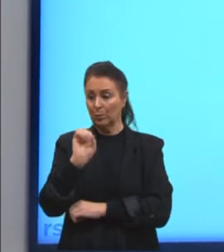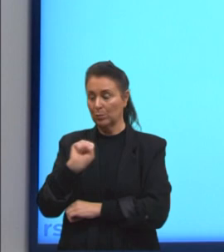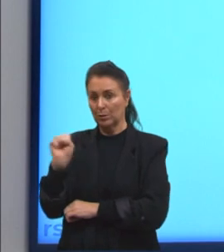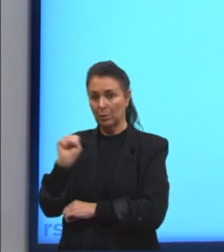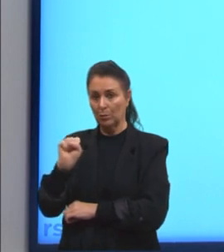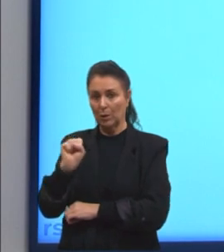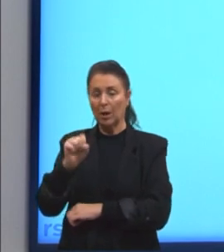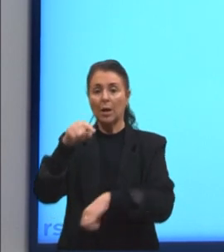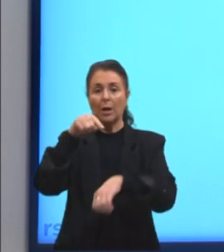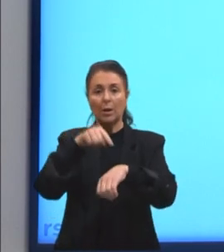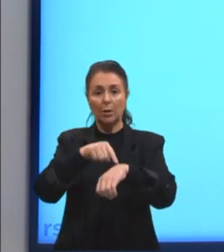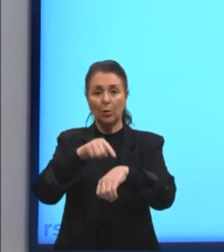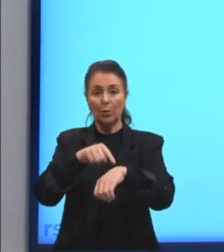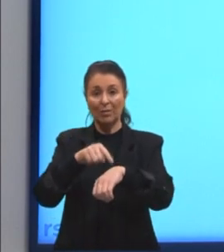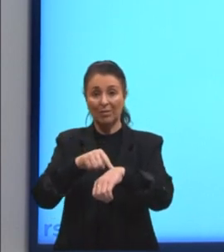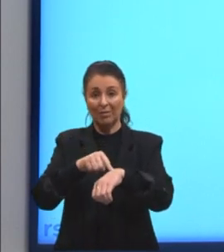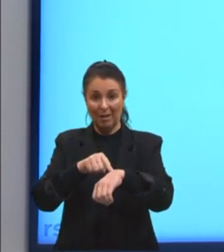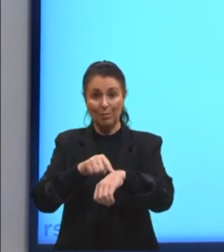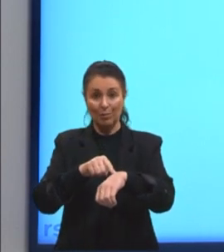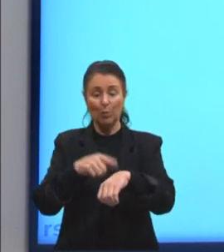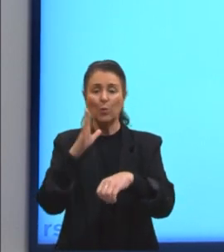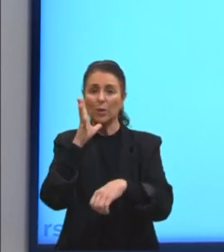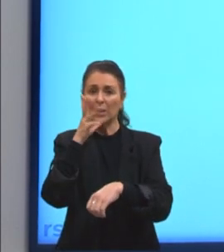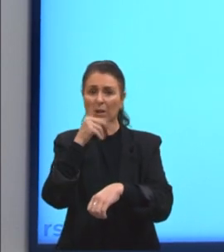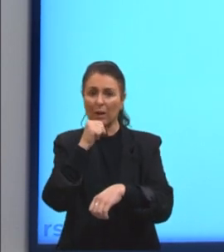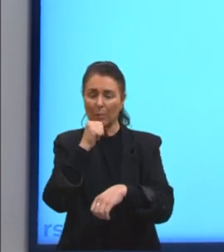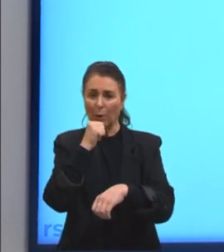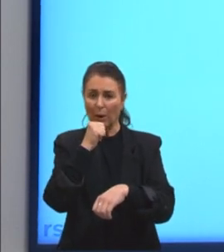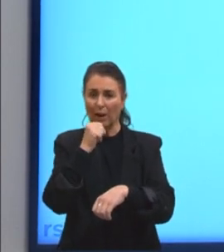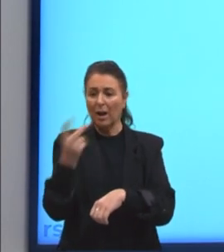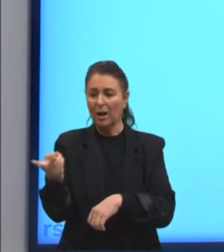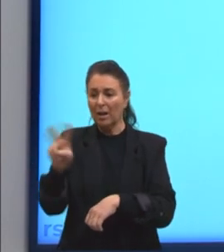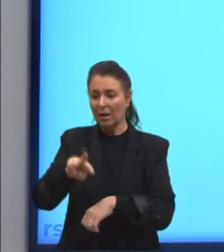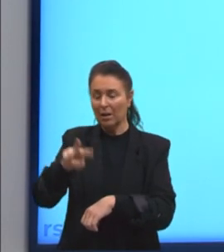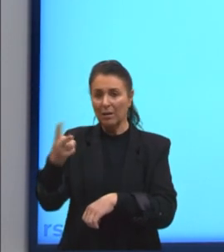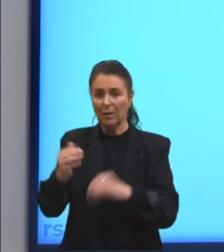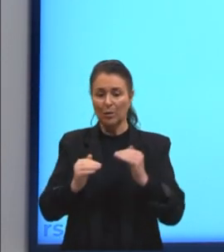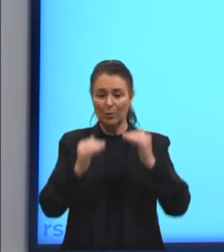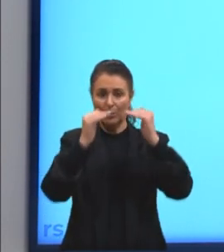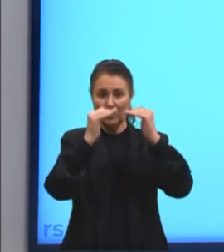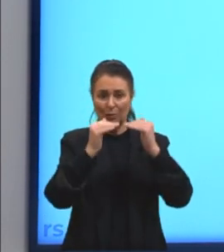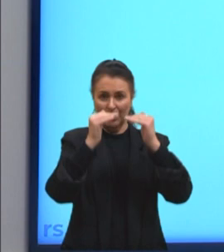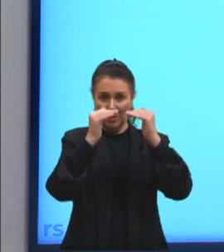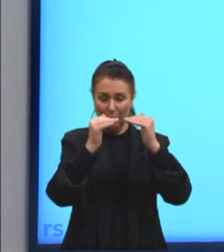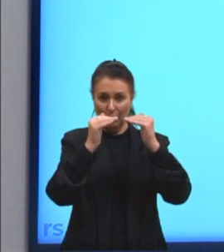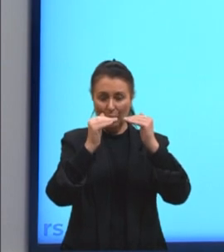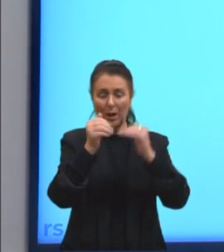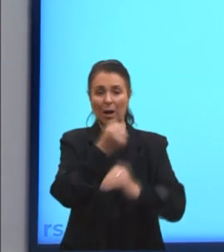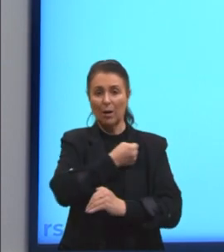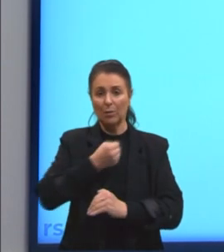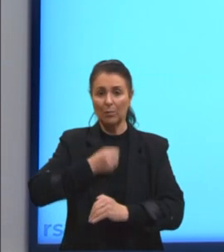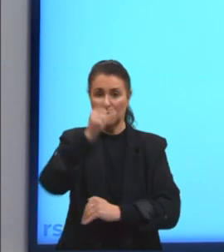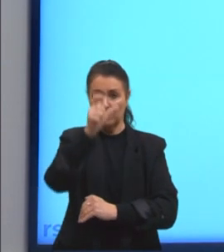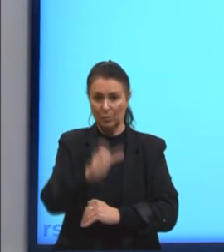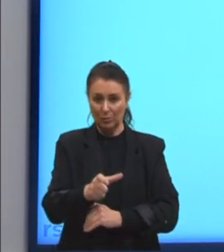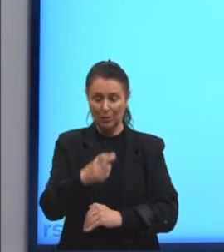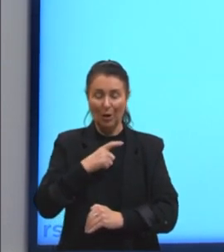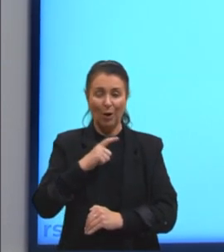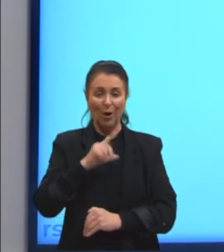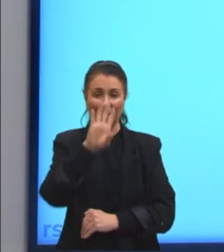o tempo gasto é inversamente proporcional ao número de pessoas. Eu montei aqui uma tabelinha.